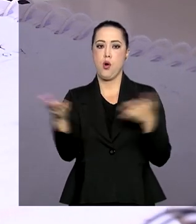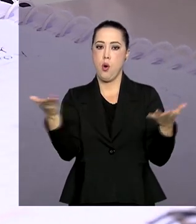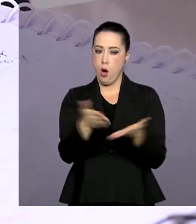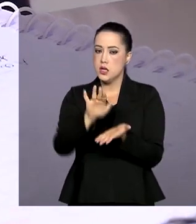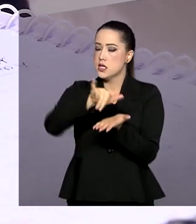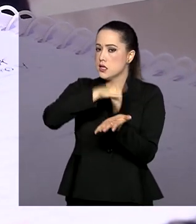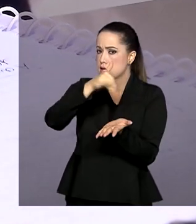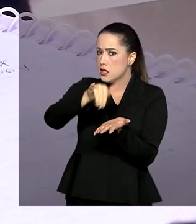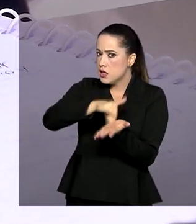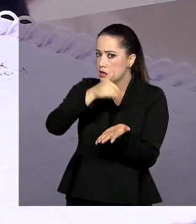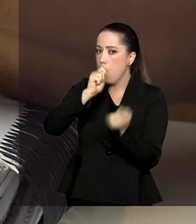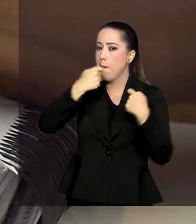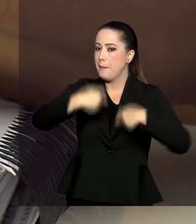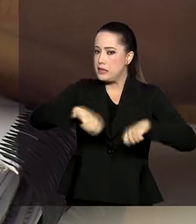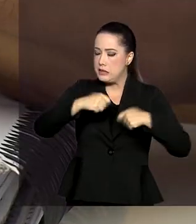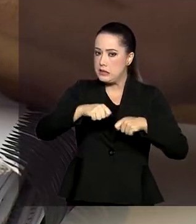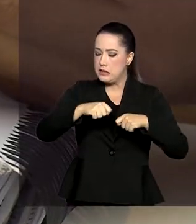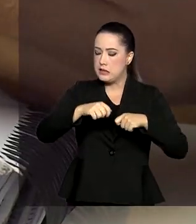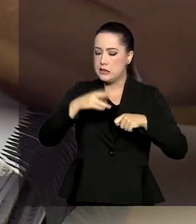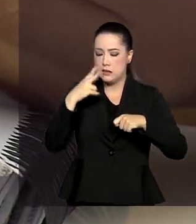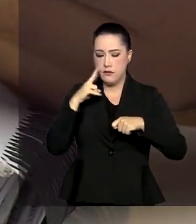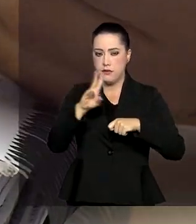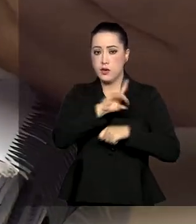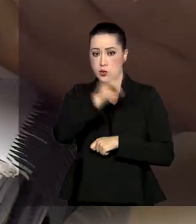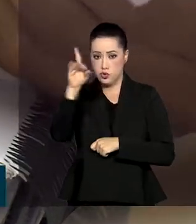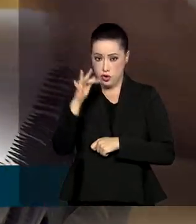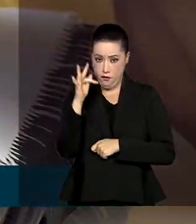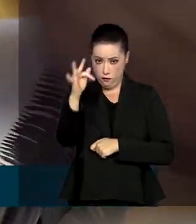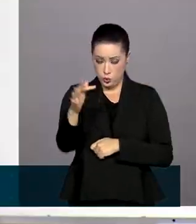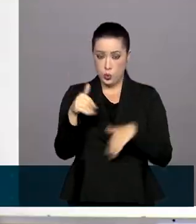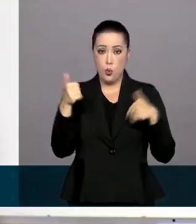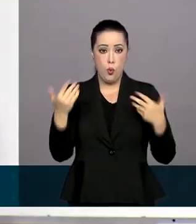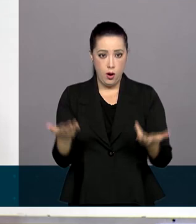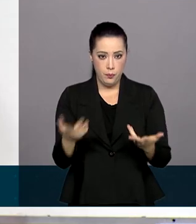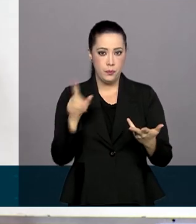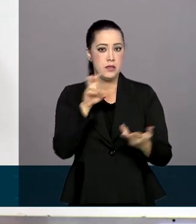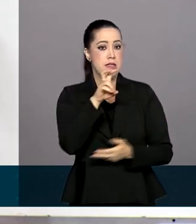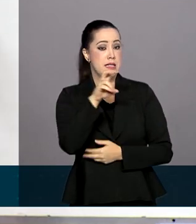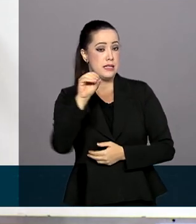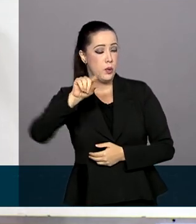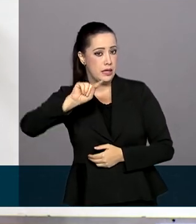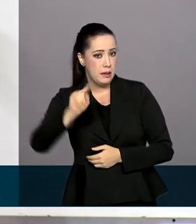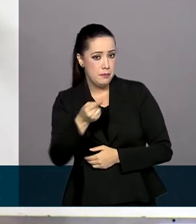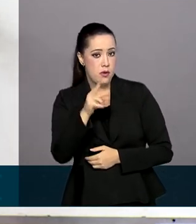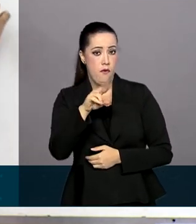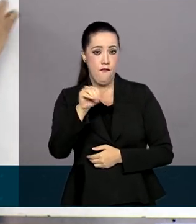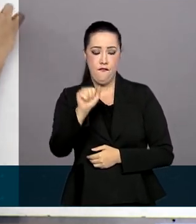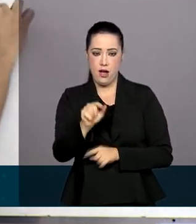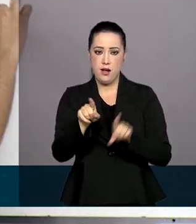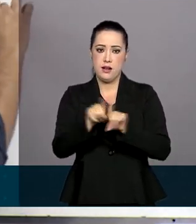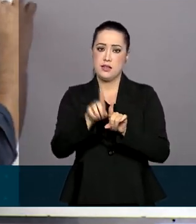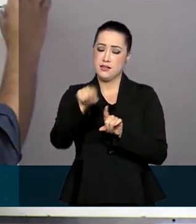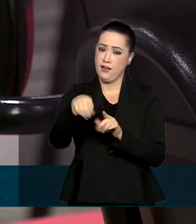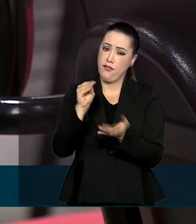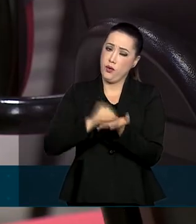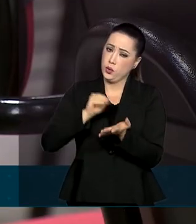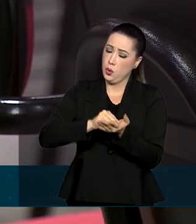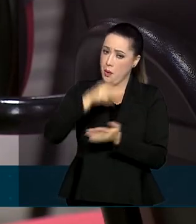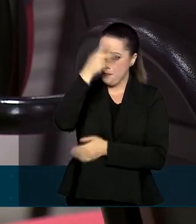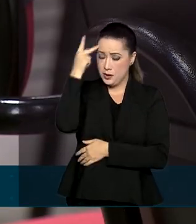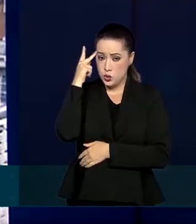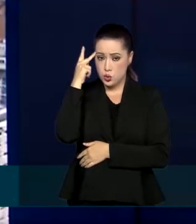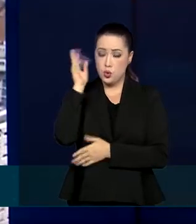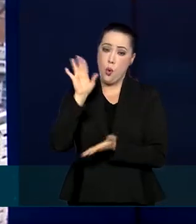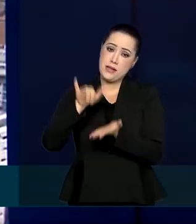O prazo para inscrições deve ser divulgado nos próximos dias. As 50 mil vagas divulgadas são aquelas não preenchidas nas